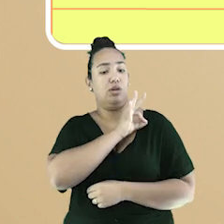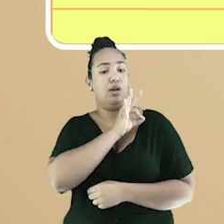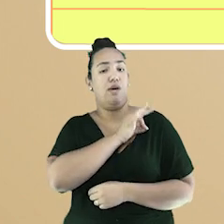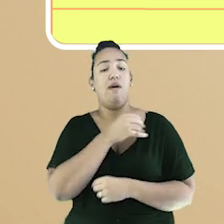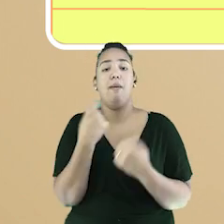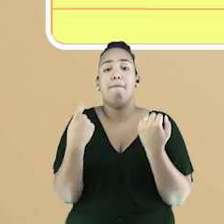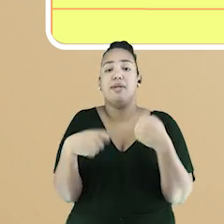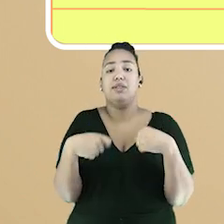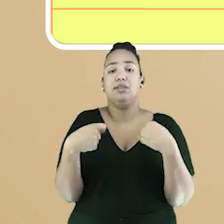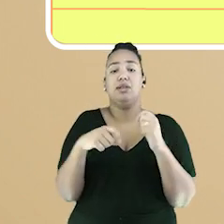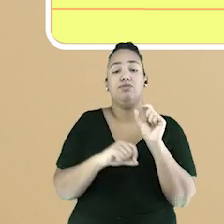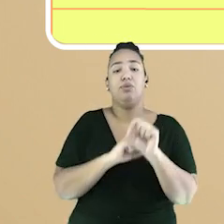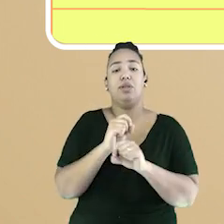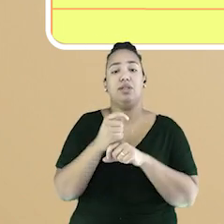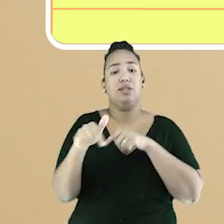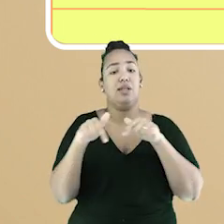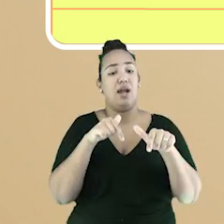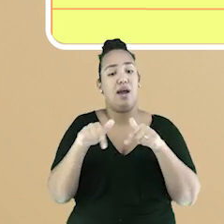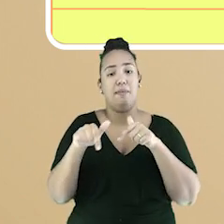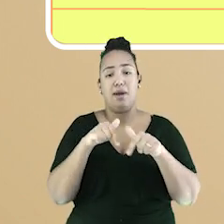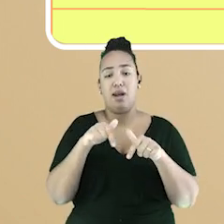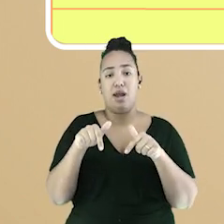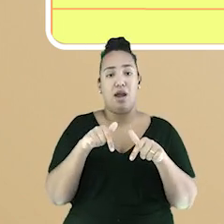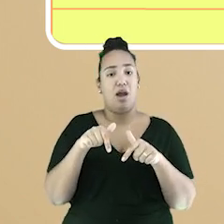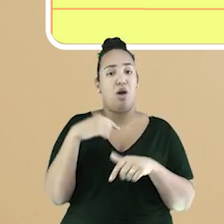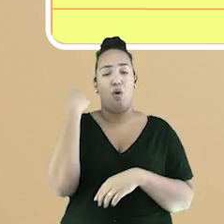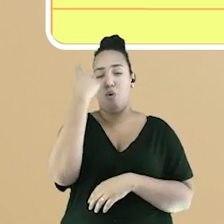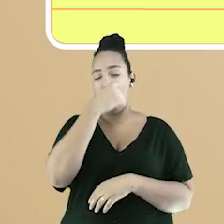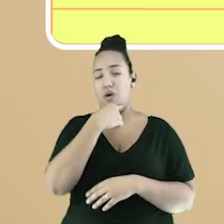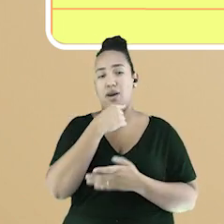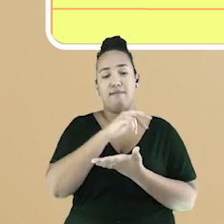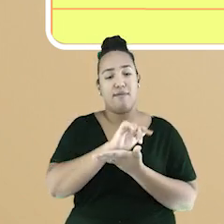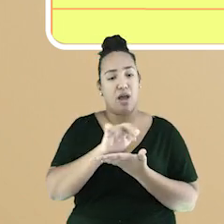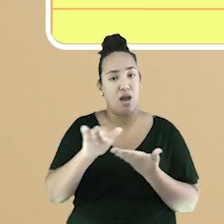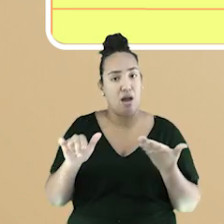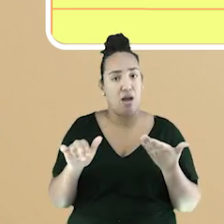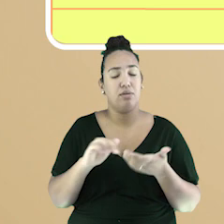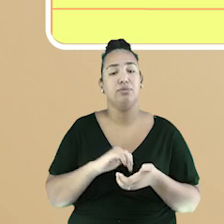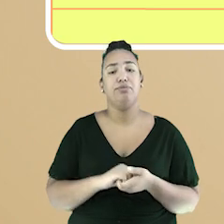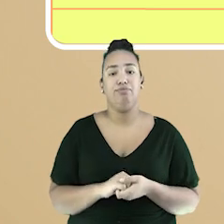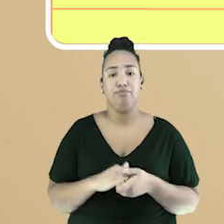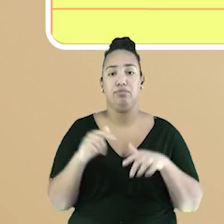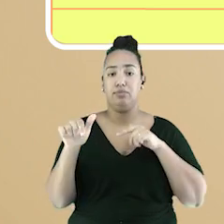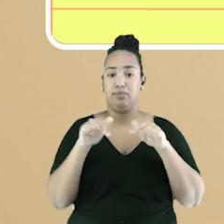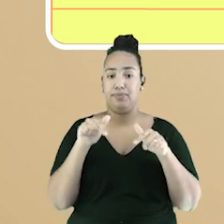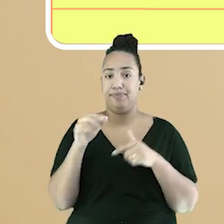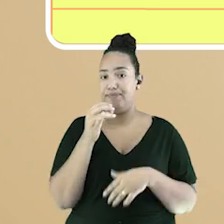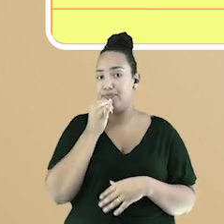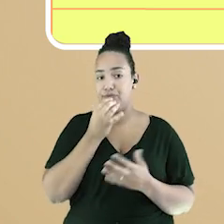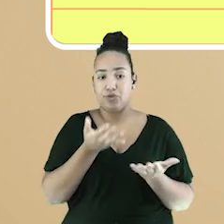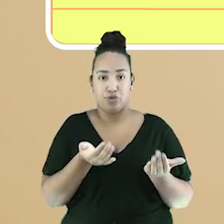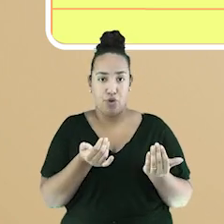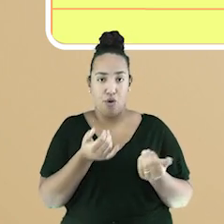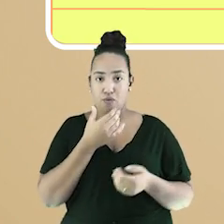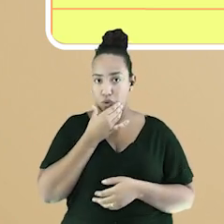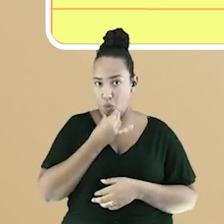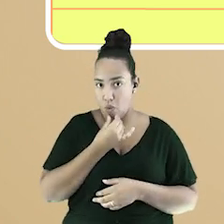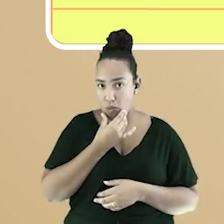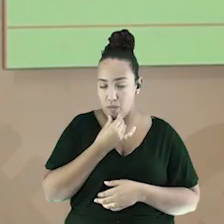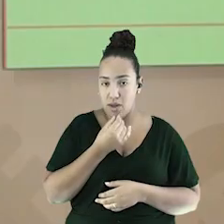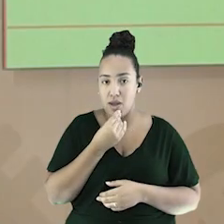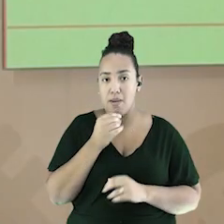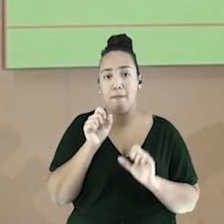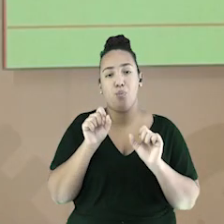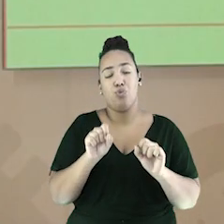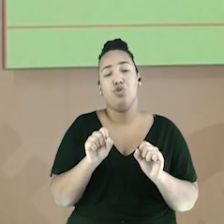várias horas. A jornada de trabalho de um jovem do sexo masculino poderia chegar até 18 horas